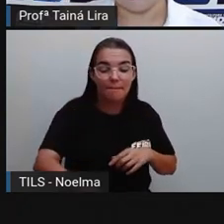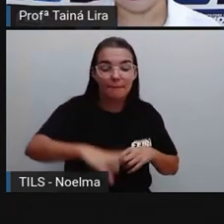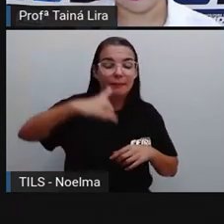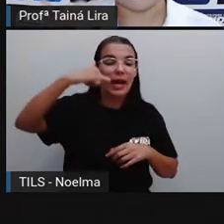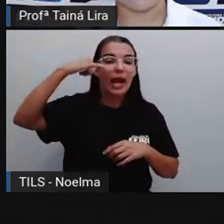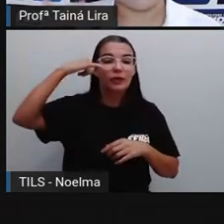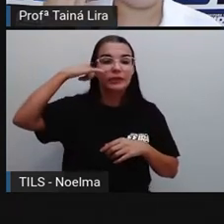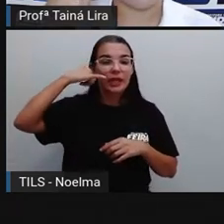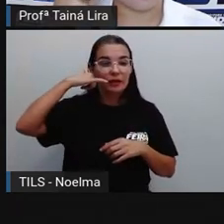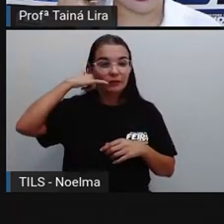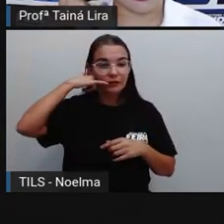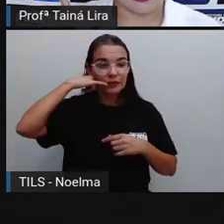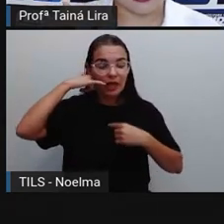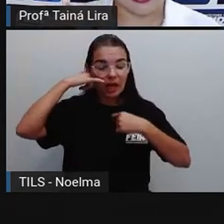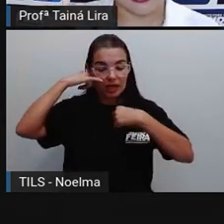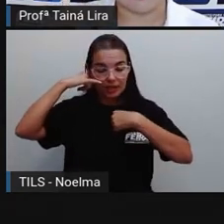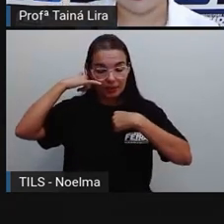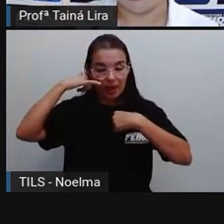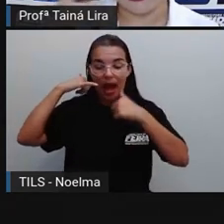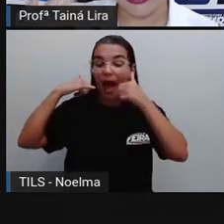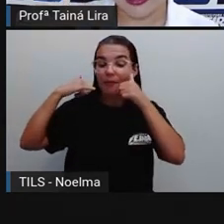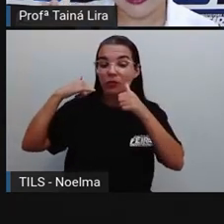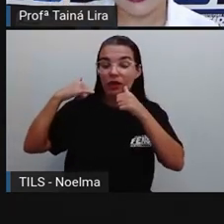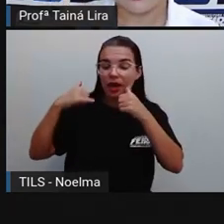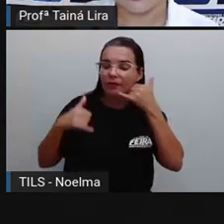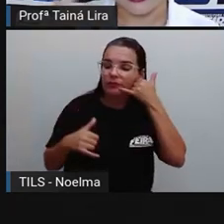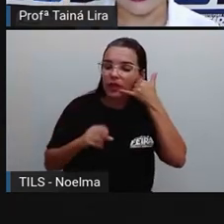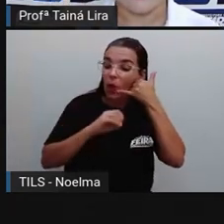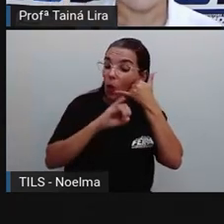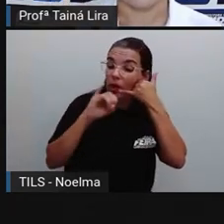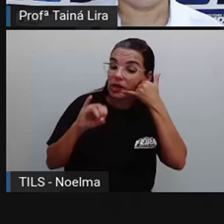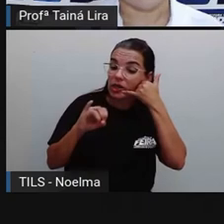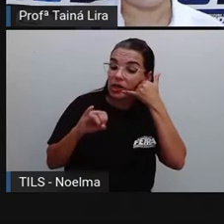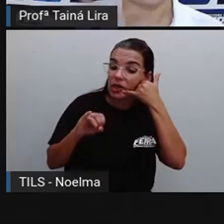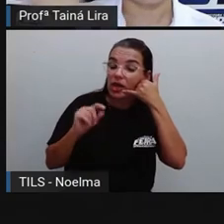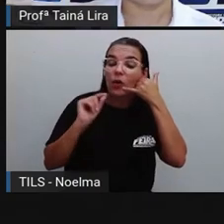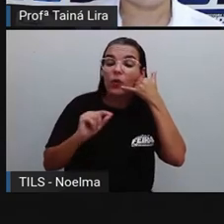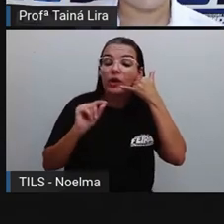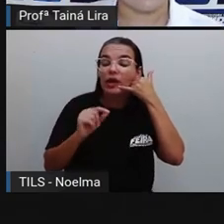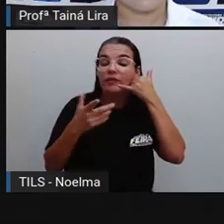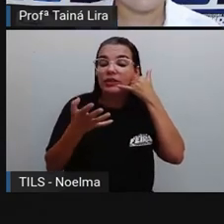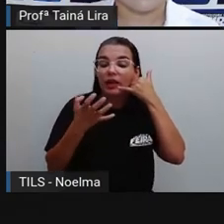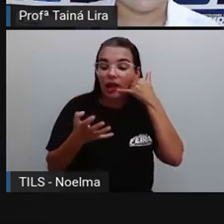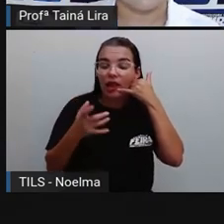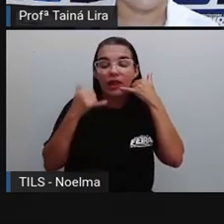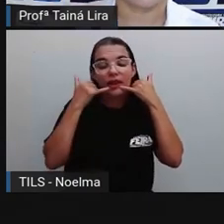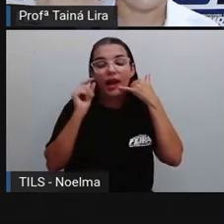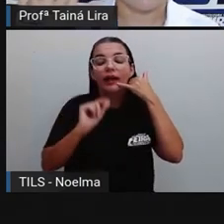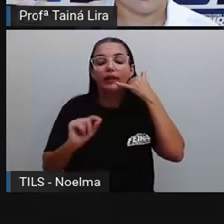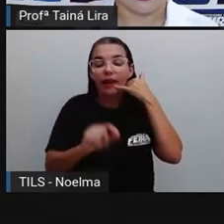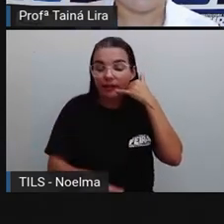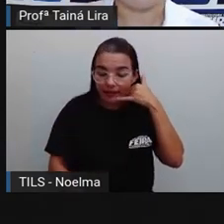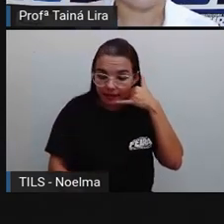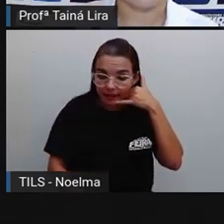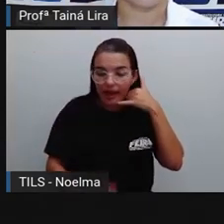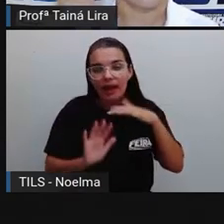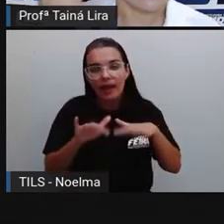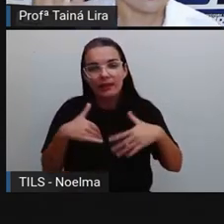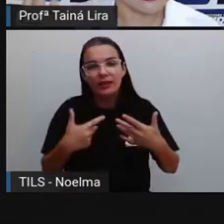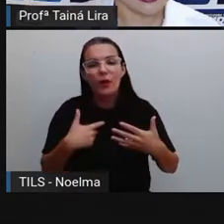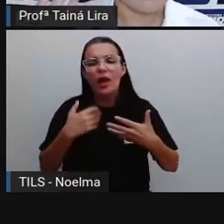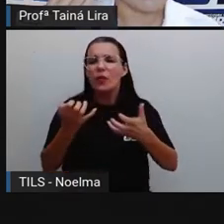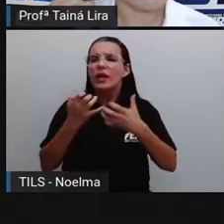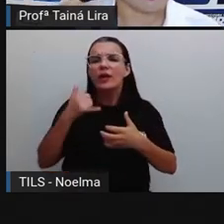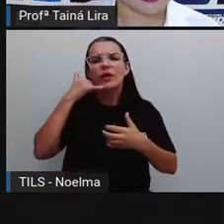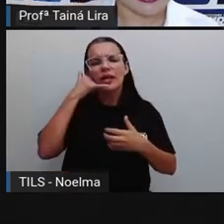telefone, a telefonista iria atender e perguntar, né, para quem ele queria ligar. E aí ele falava, né, que